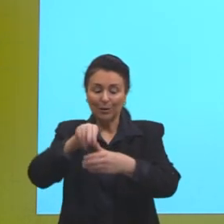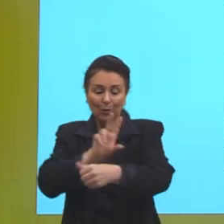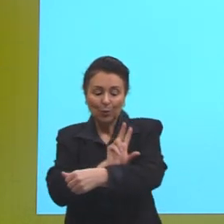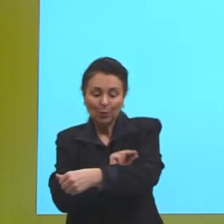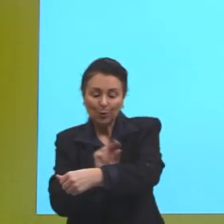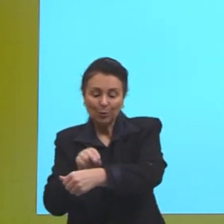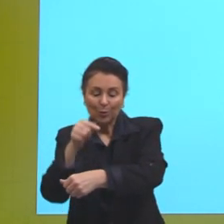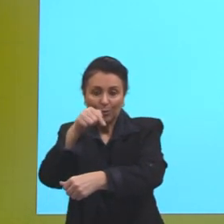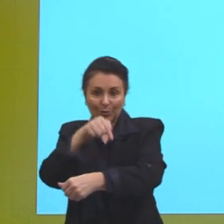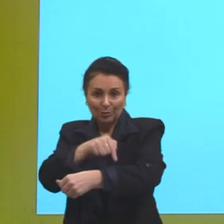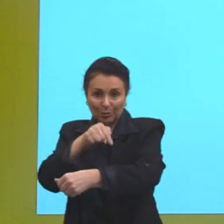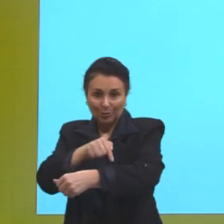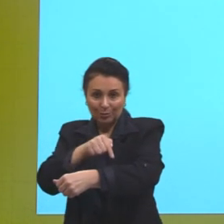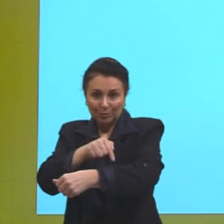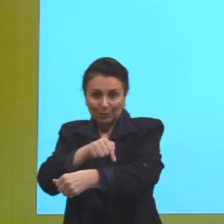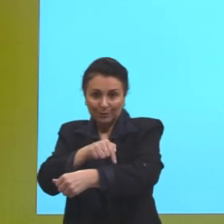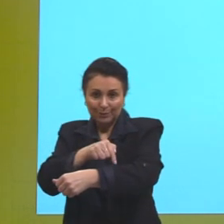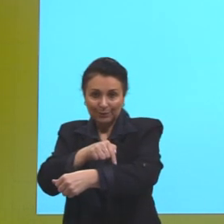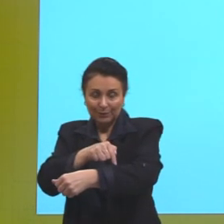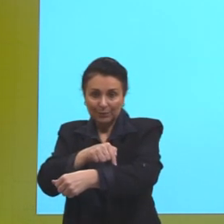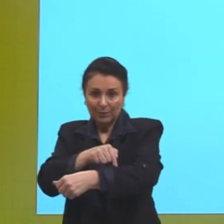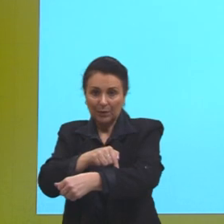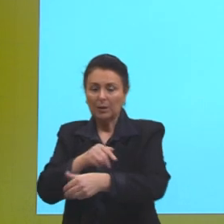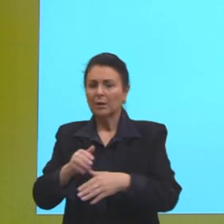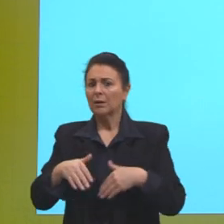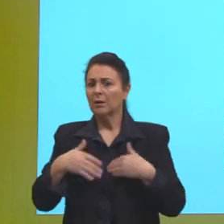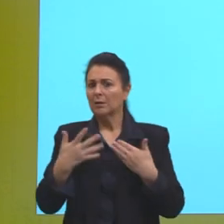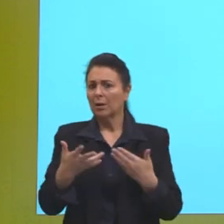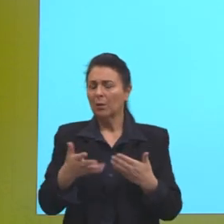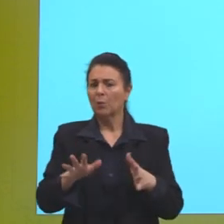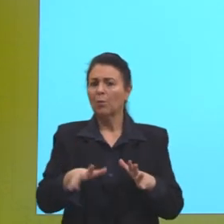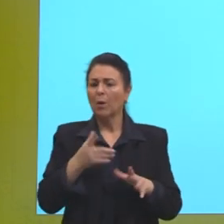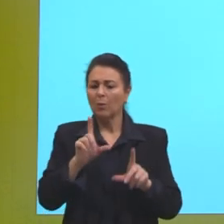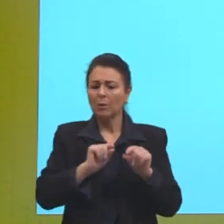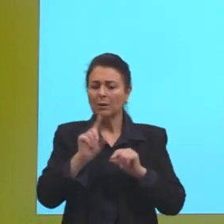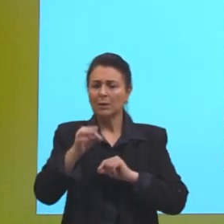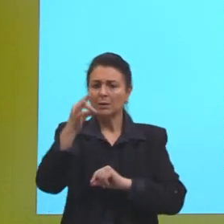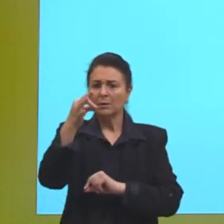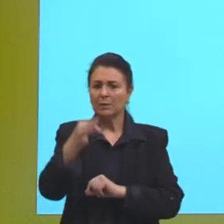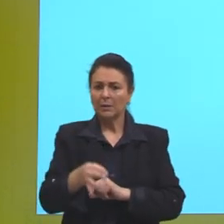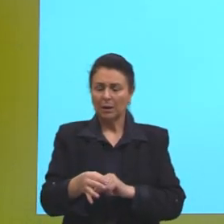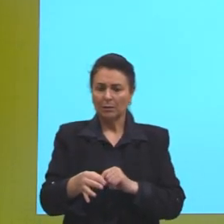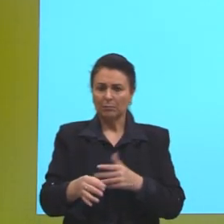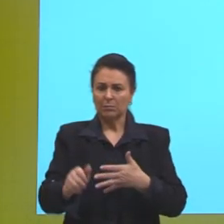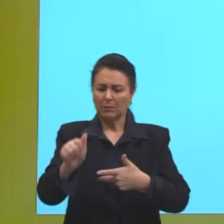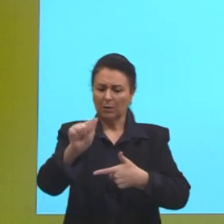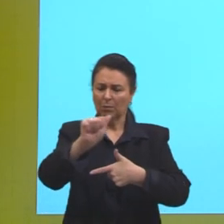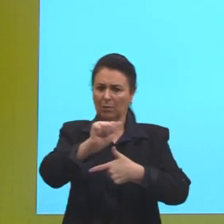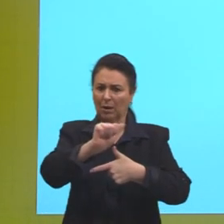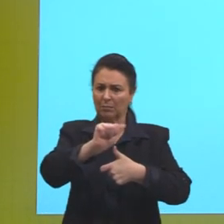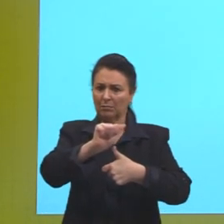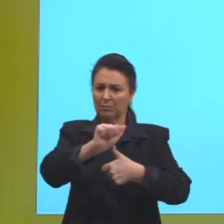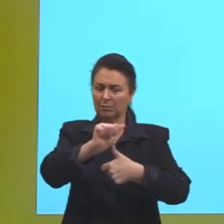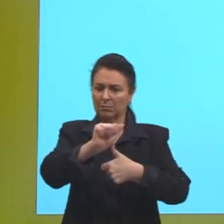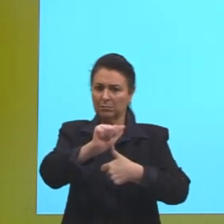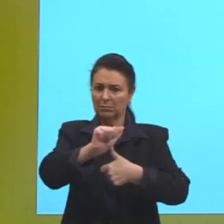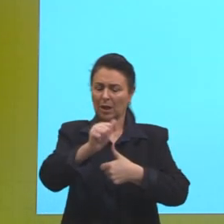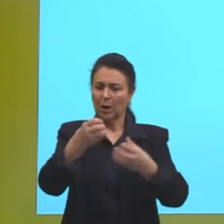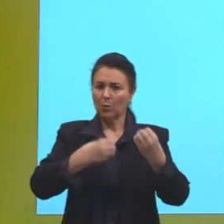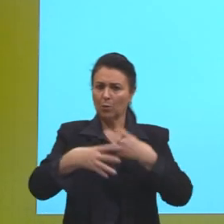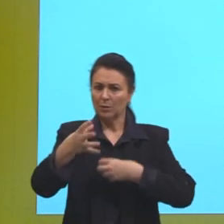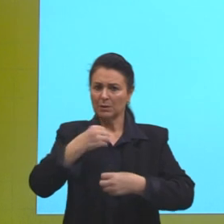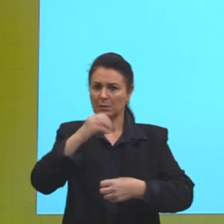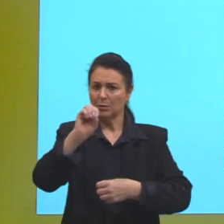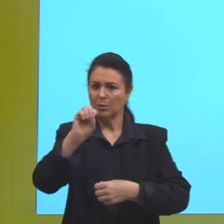Então, qual é a questão que se refere a isso? Será que a letra A, a concentração de